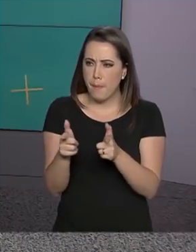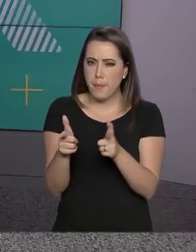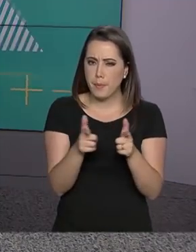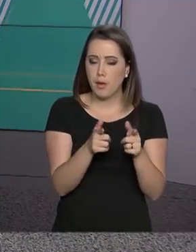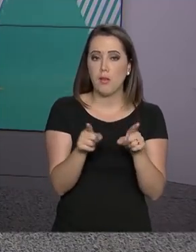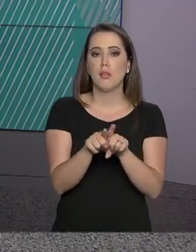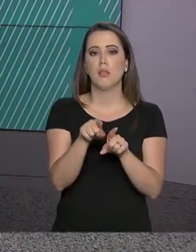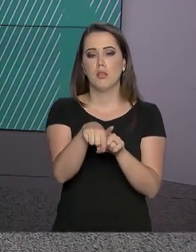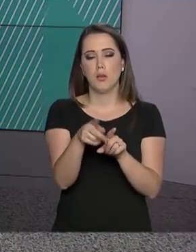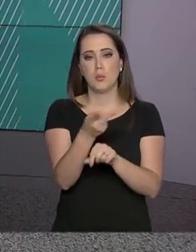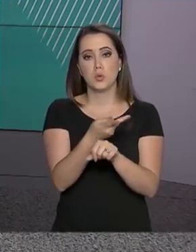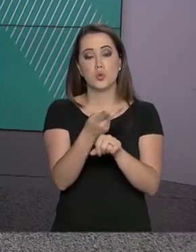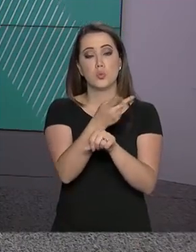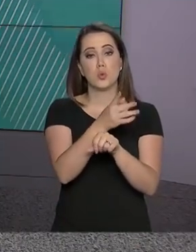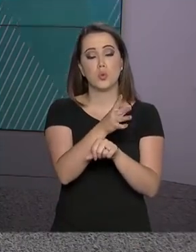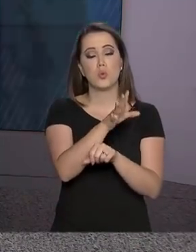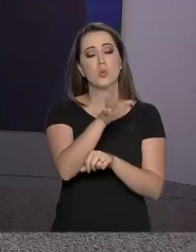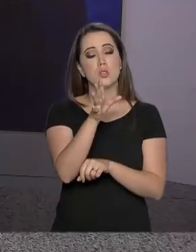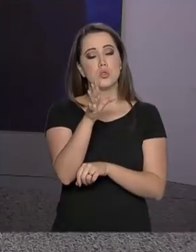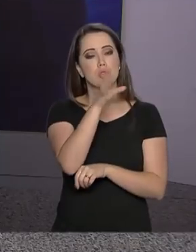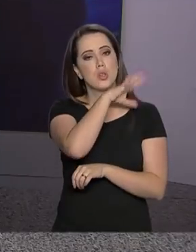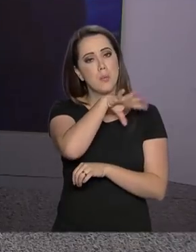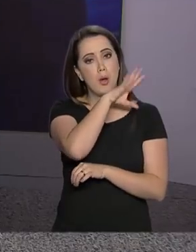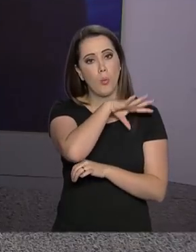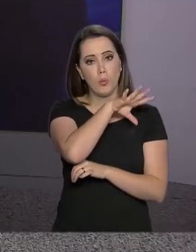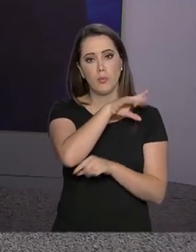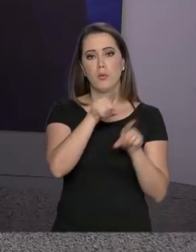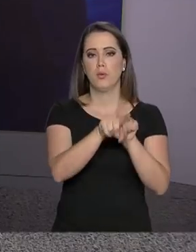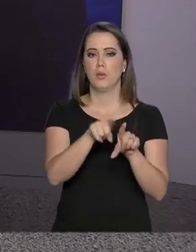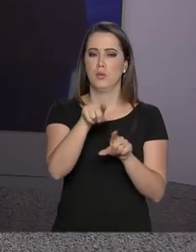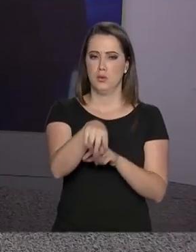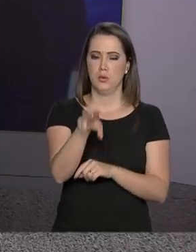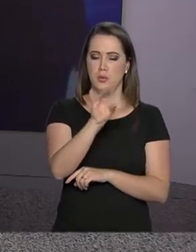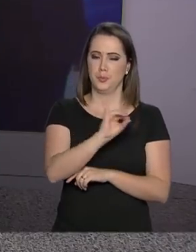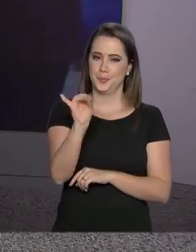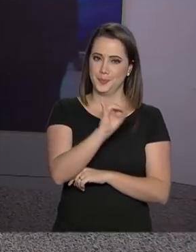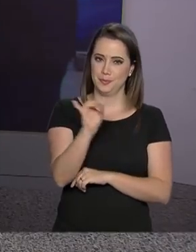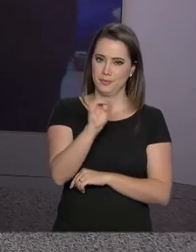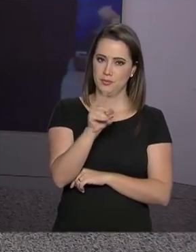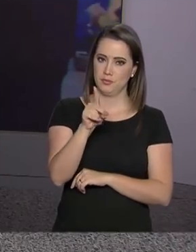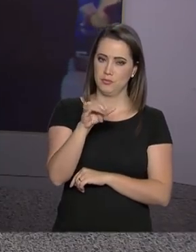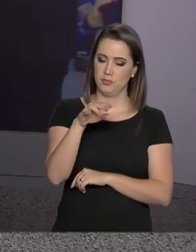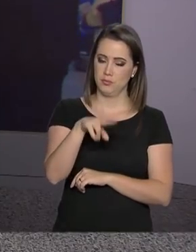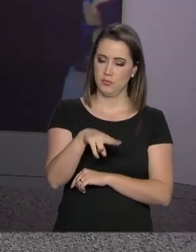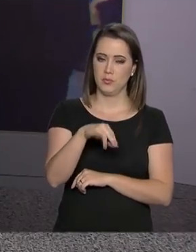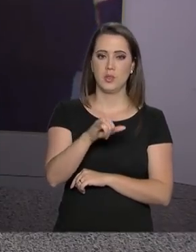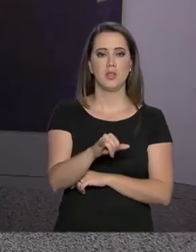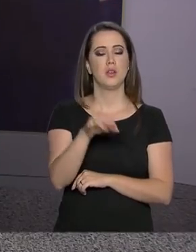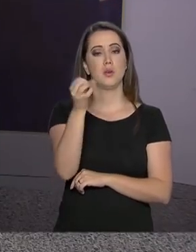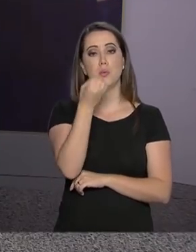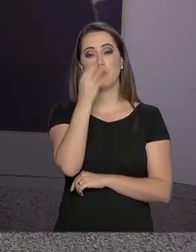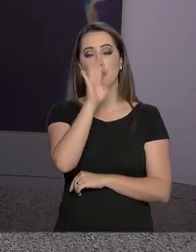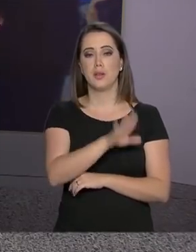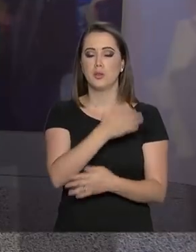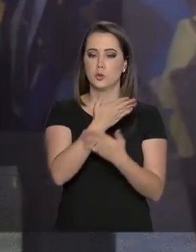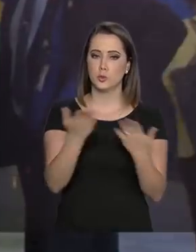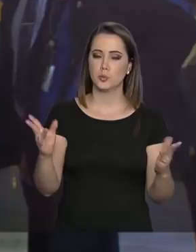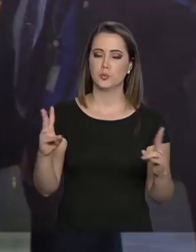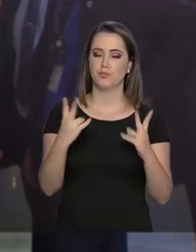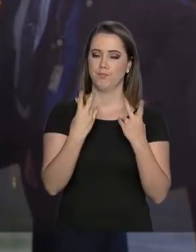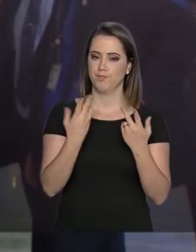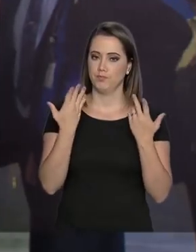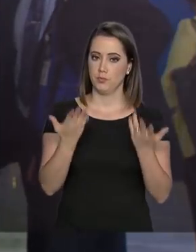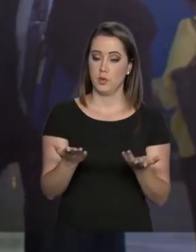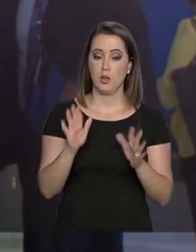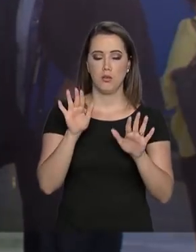os detalhes ao vivo com a repórter Daniele Popov. Oi, Dani. Boa tarde para você. Oi, Roberto. Boa tarde para você. Boa tarde a todos. É isso